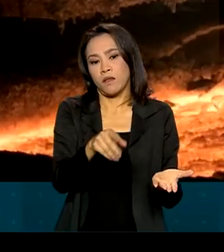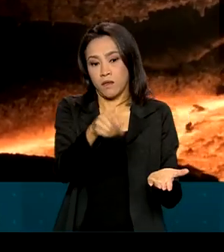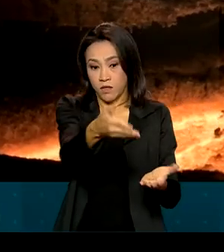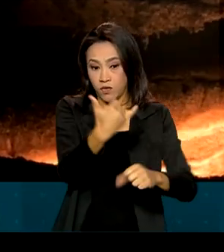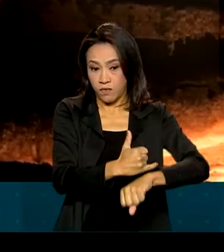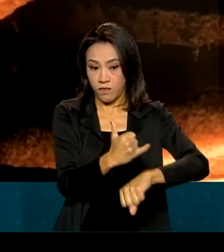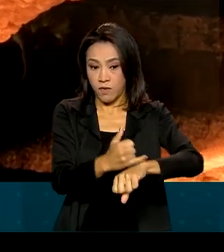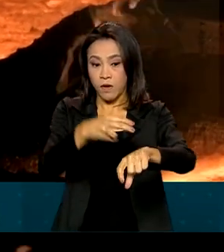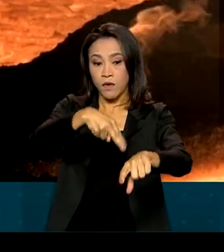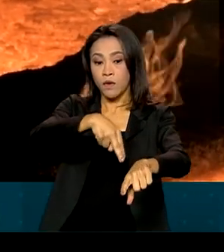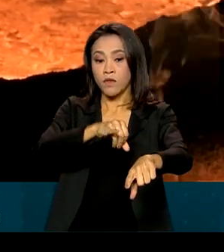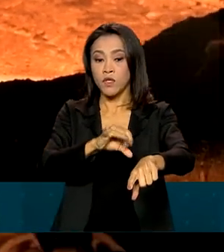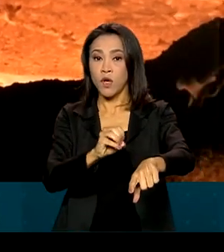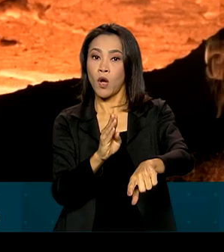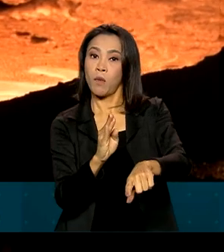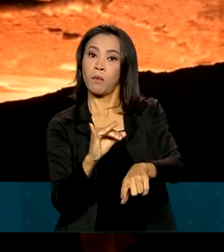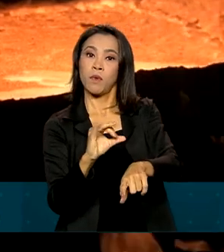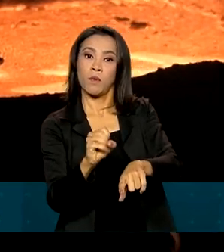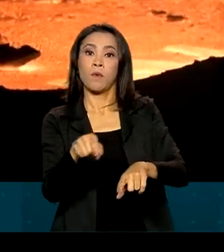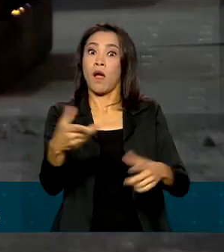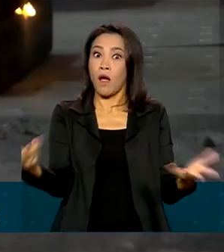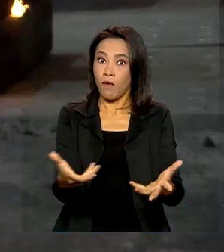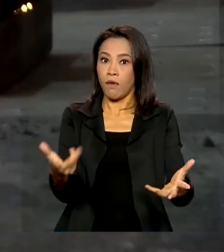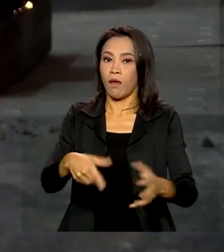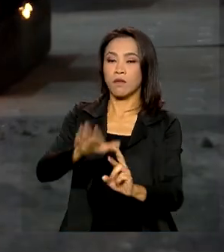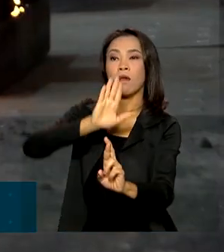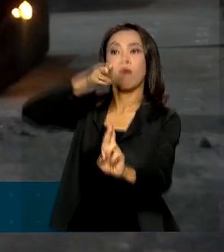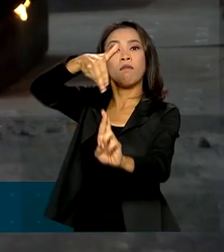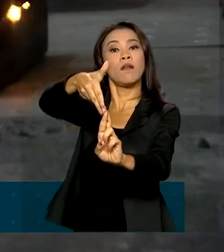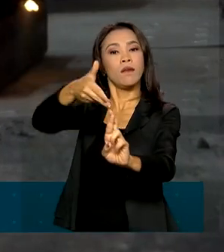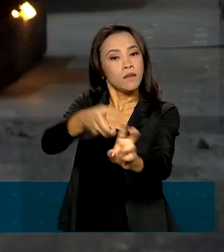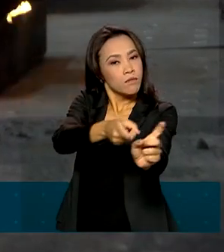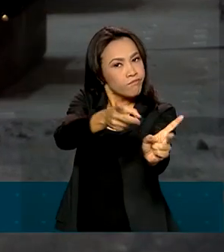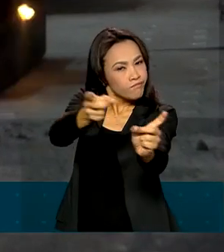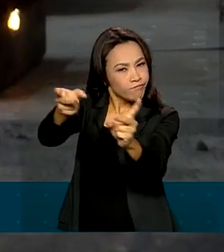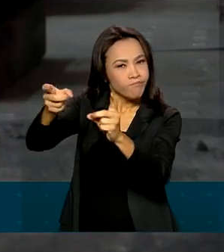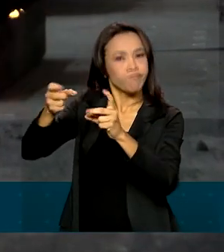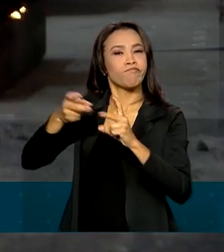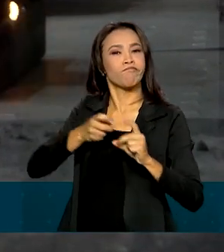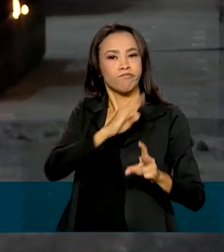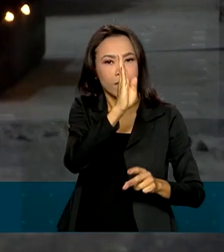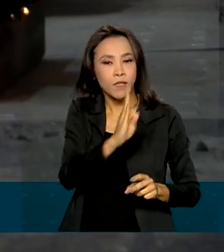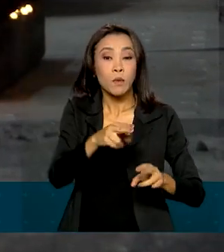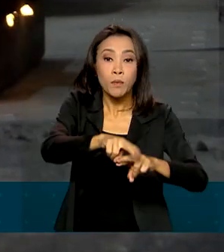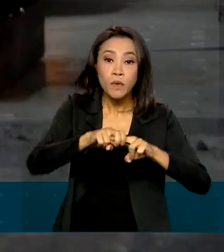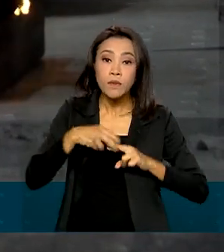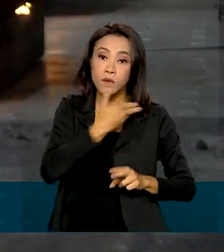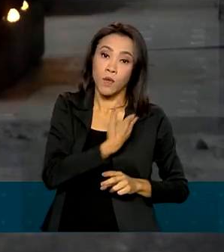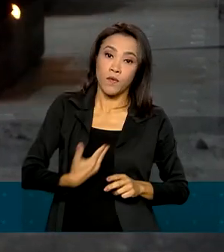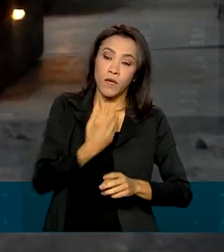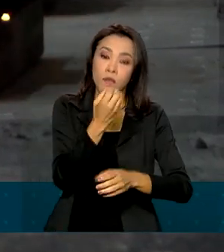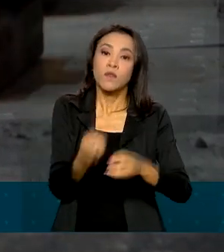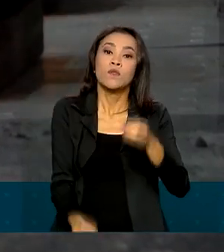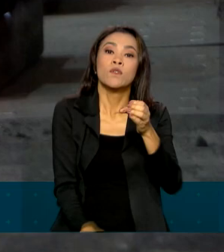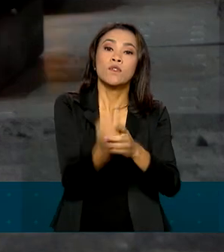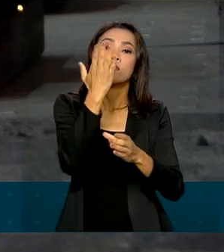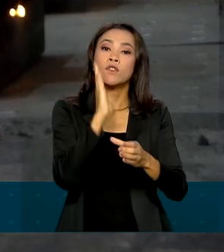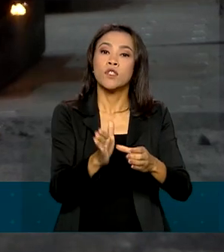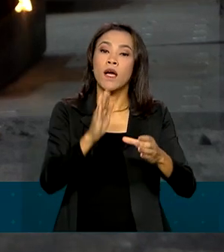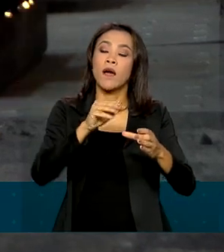a produção também quer comandar o mercado. Para isso, o governo lançou um programa que tem como objetivo